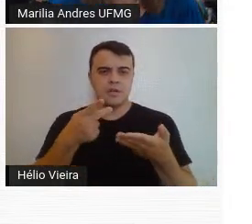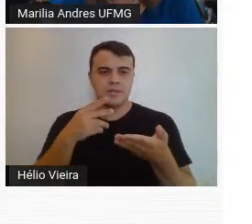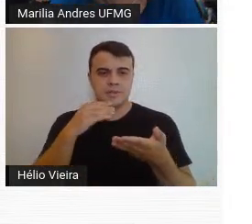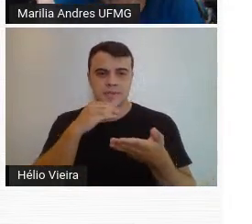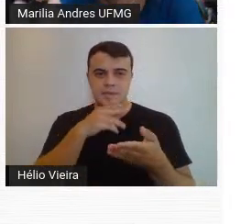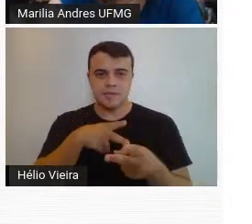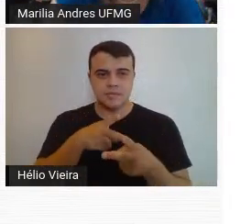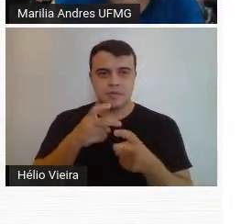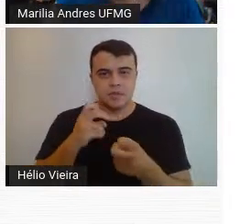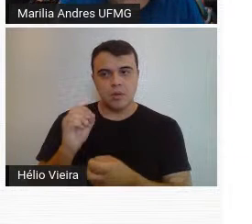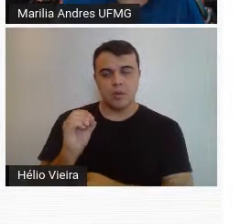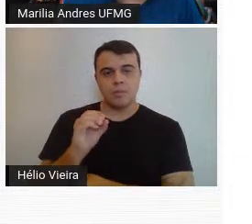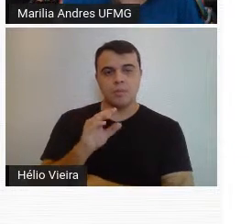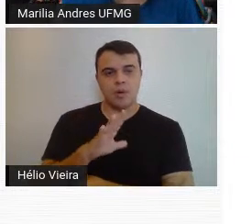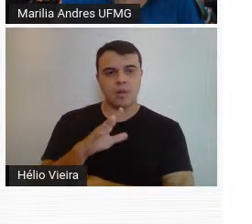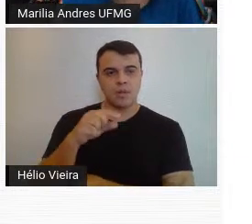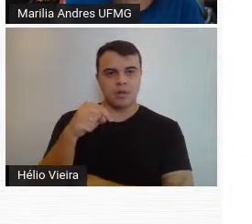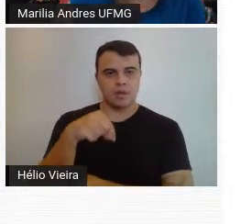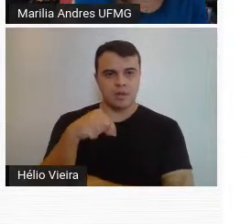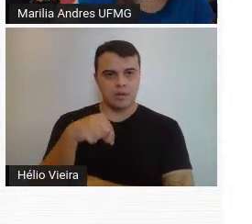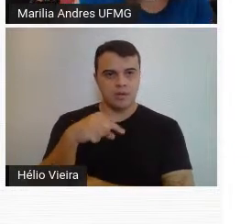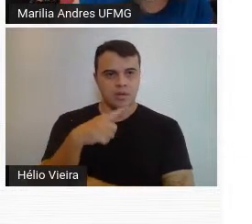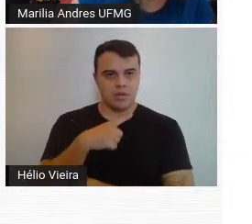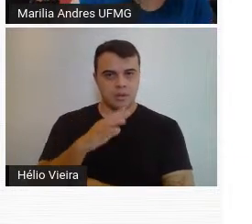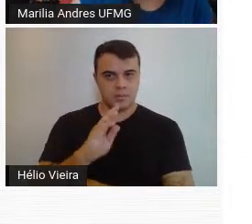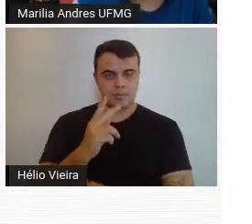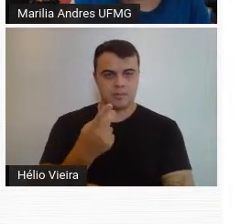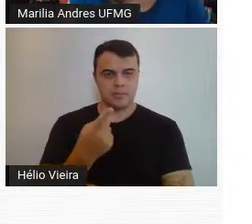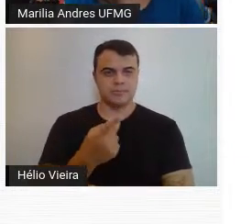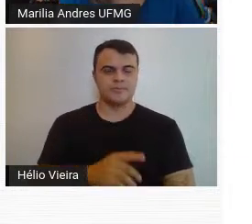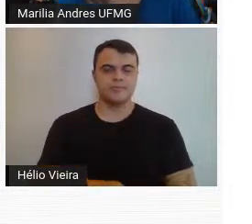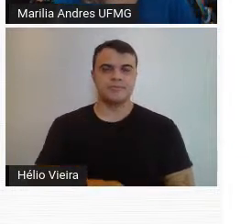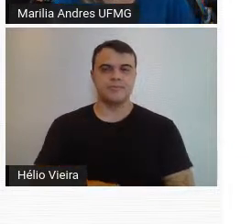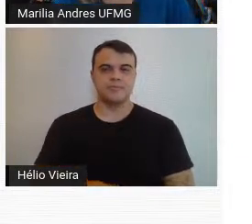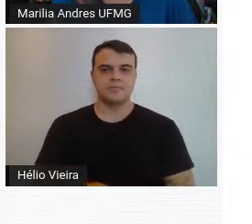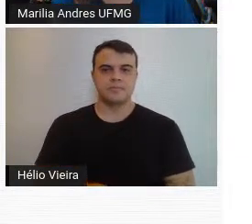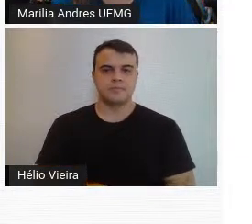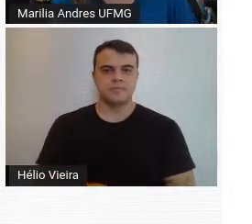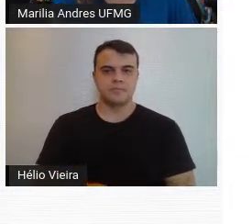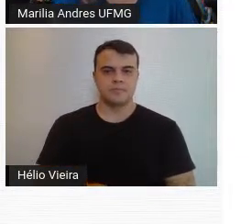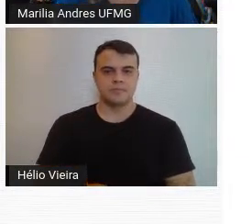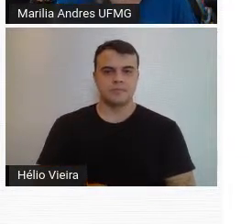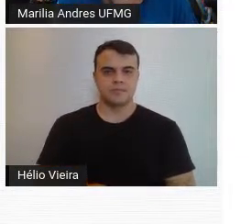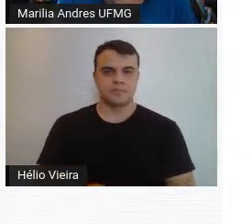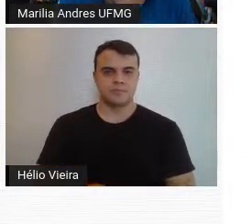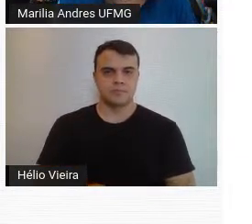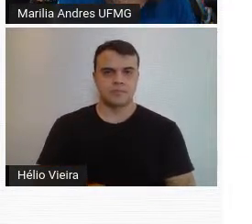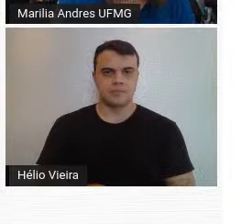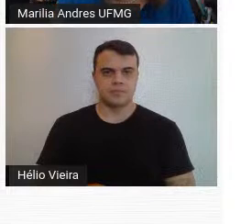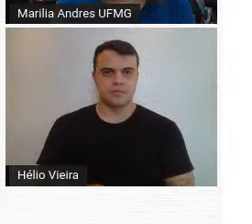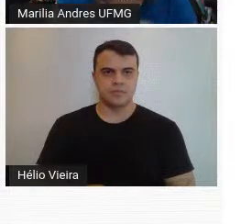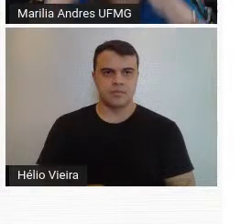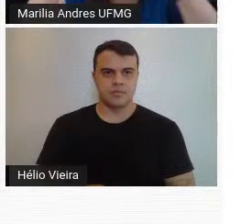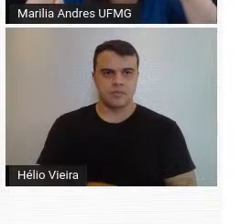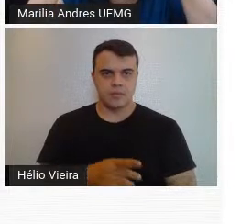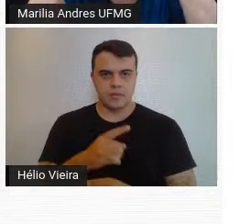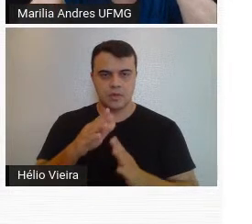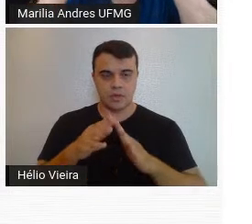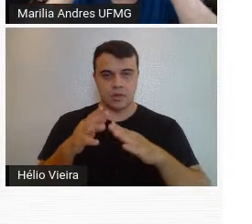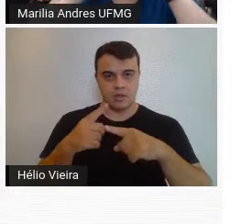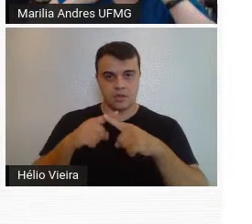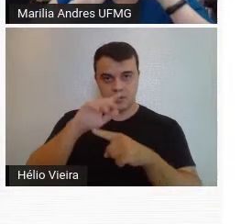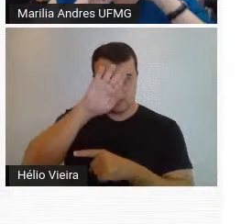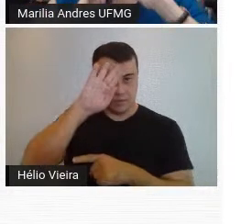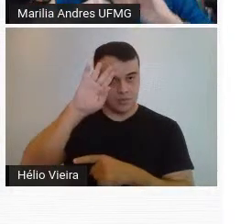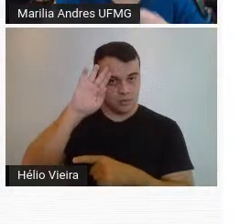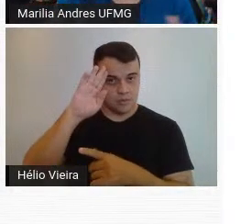do moderno aqui em Belo Horizonte. Vamos passar para ver outras, a igrejinha da Pampulha.